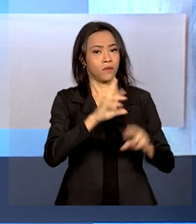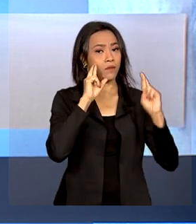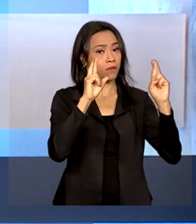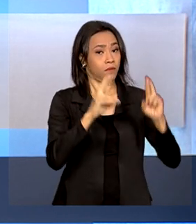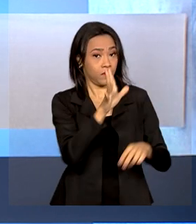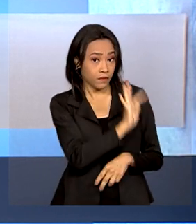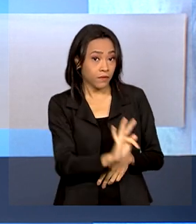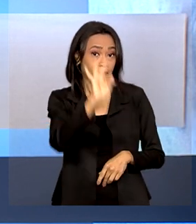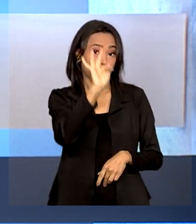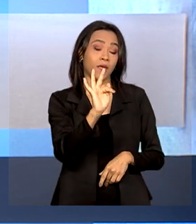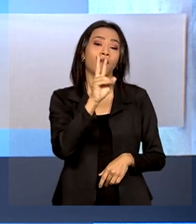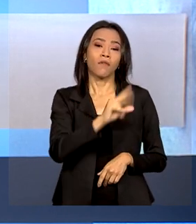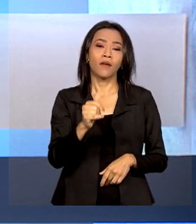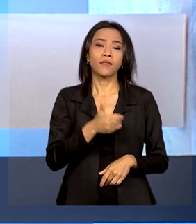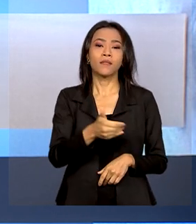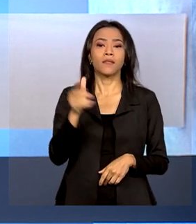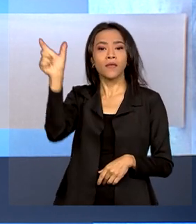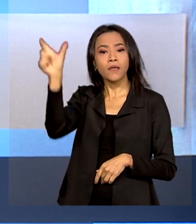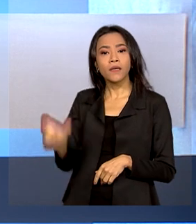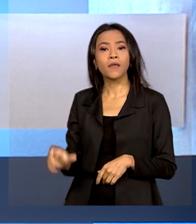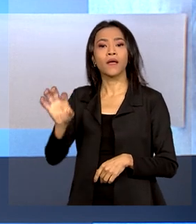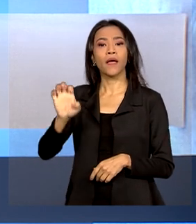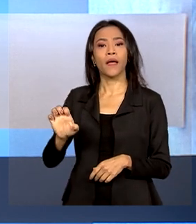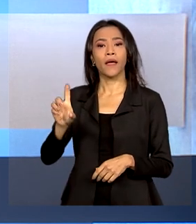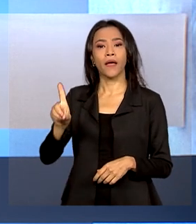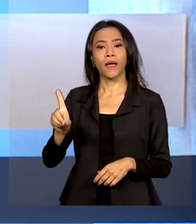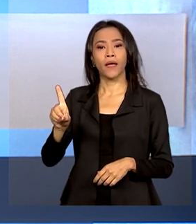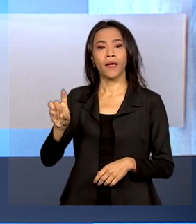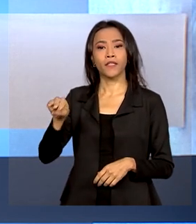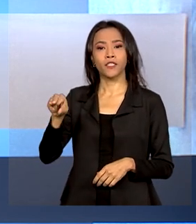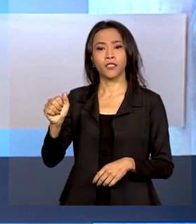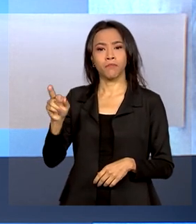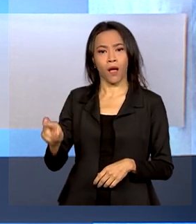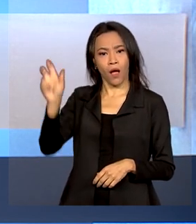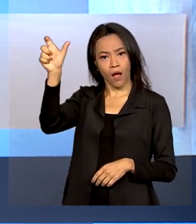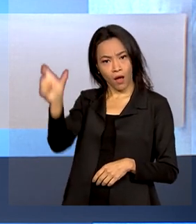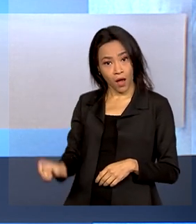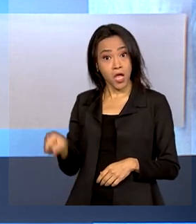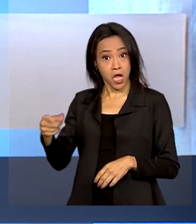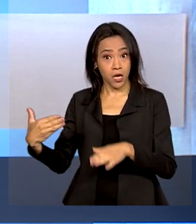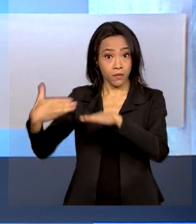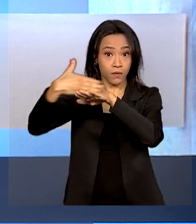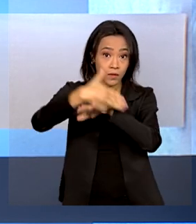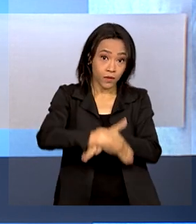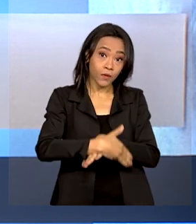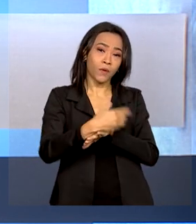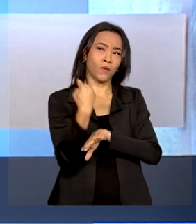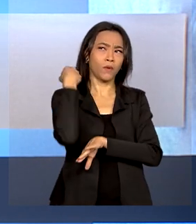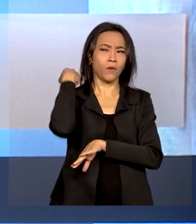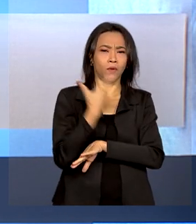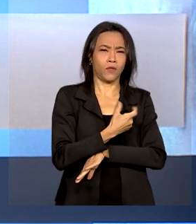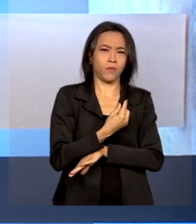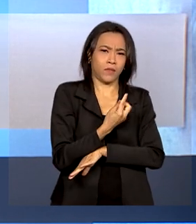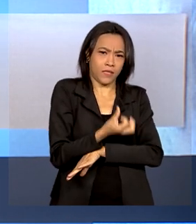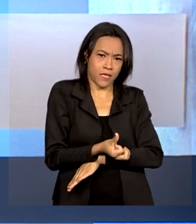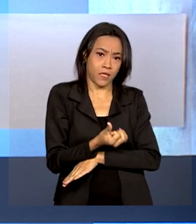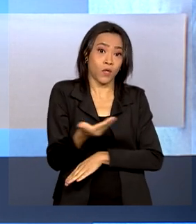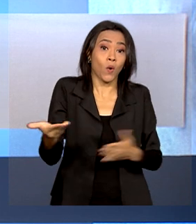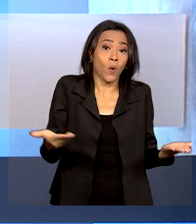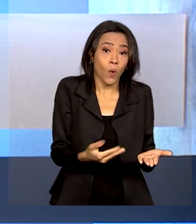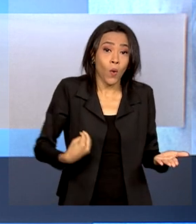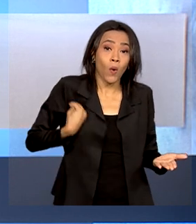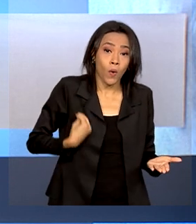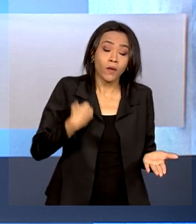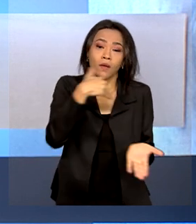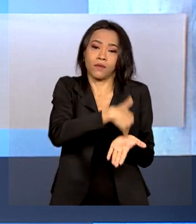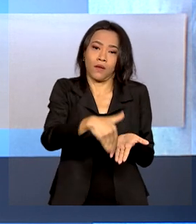será comandada por Edmar Camata. Camata entrou na corporação em 2006 e atualmente é secretário de